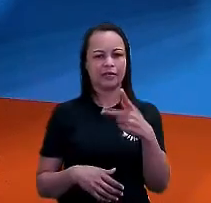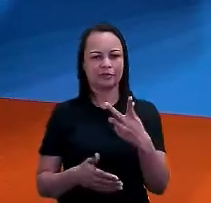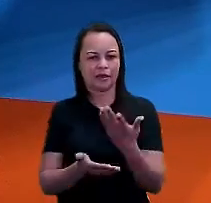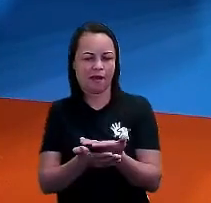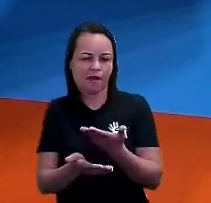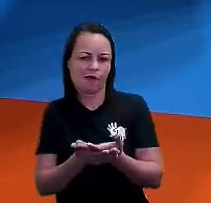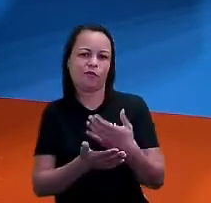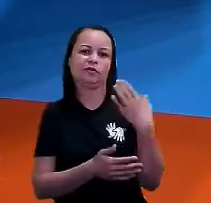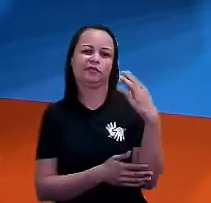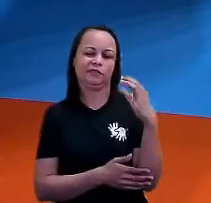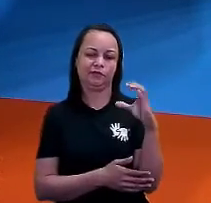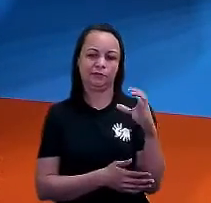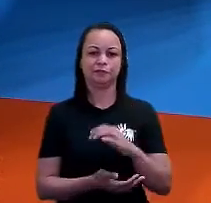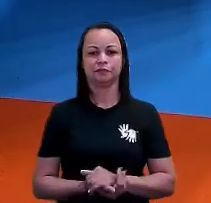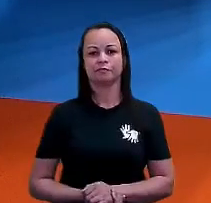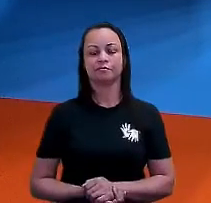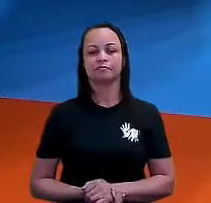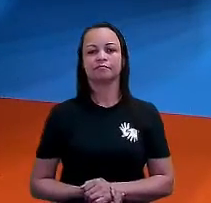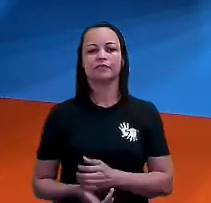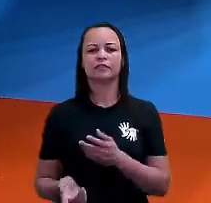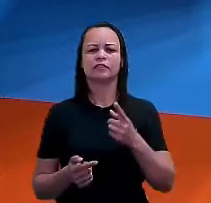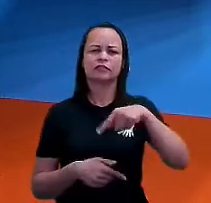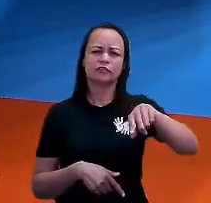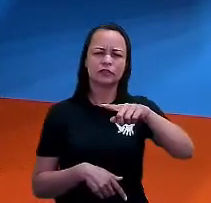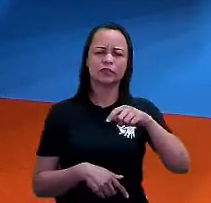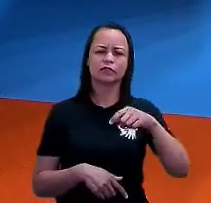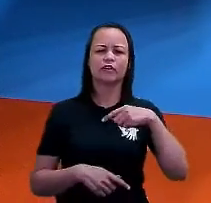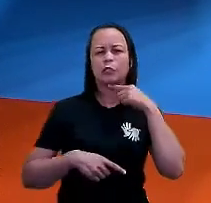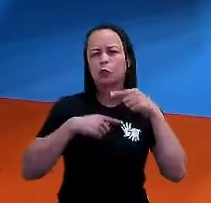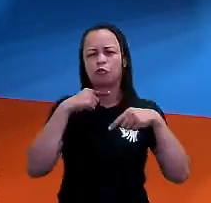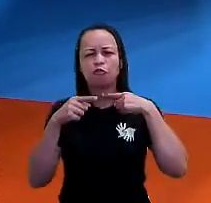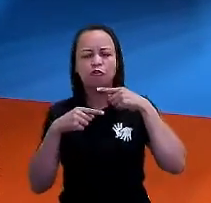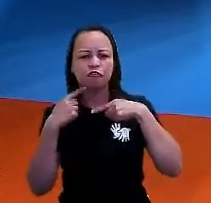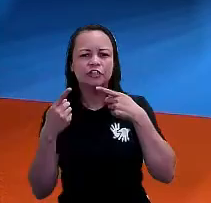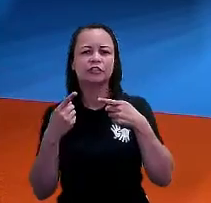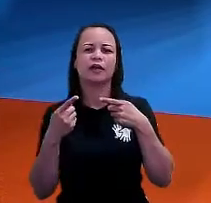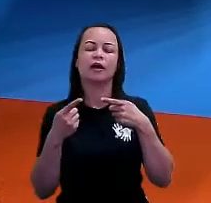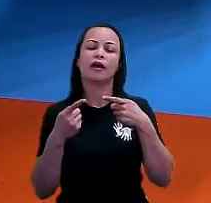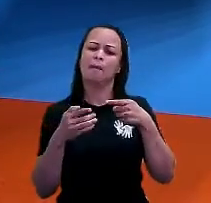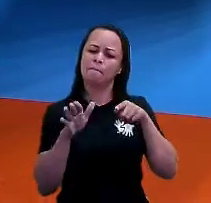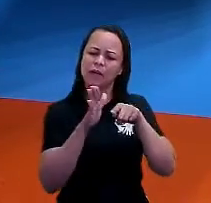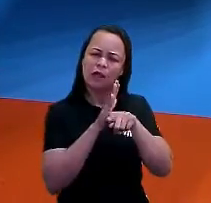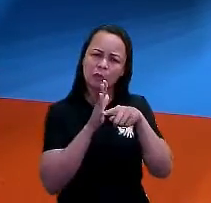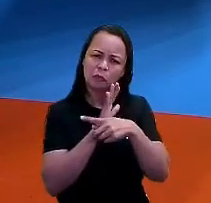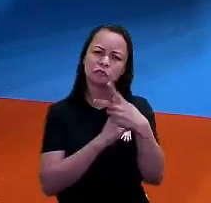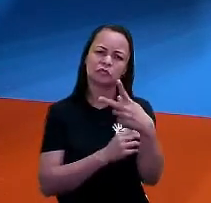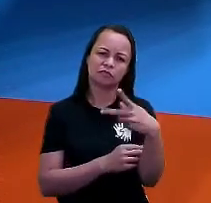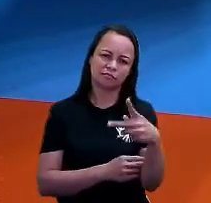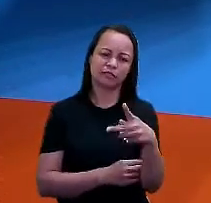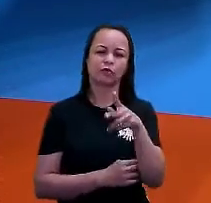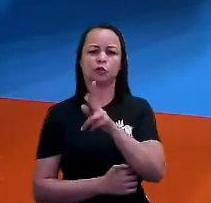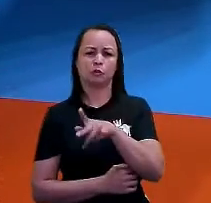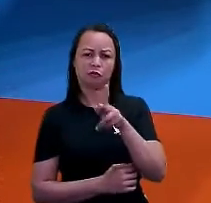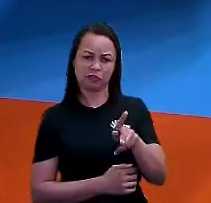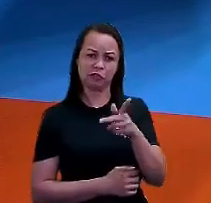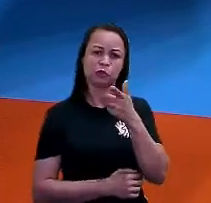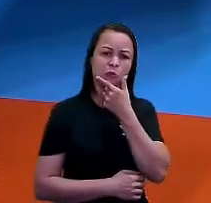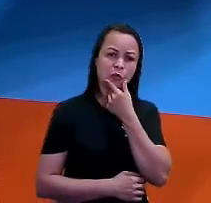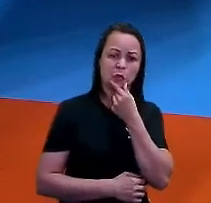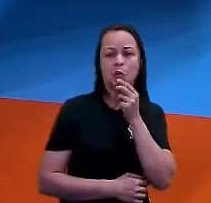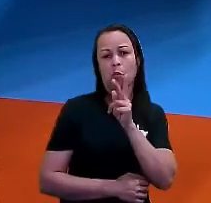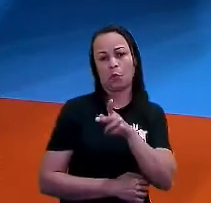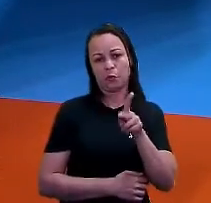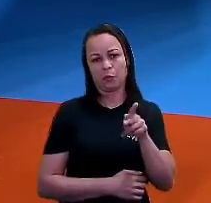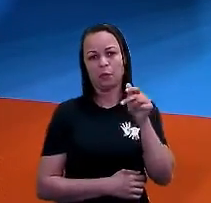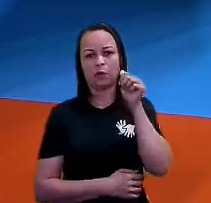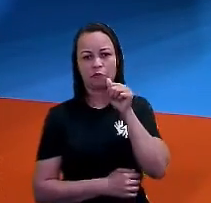ciência da natureza. Portanto, se você tiver alguma dúvida, leva essa dúvida até o teu professor, a tua professora, que